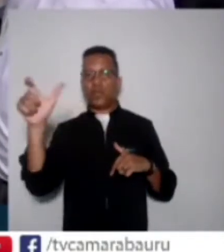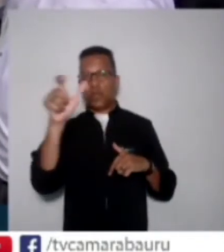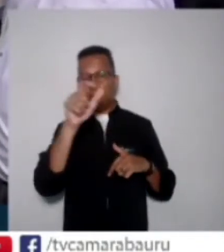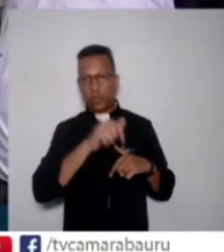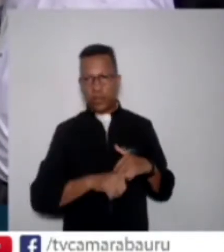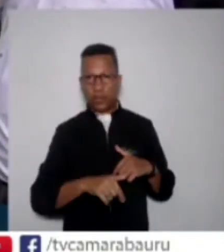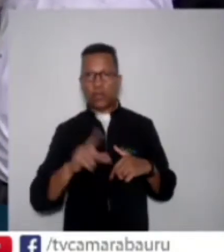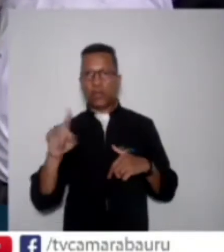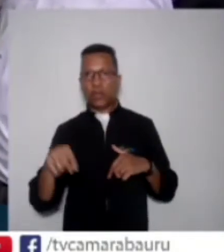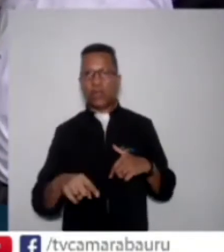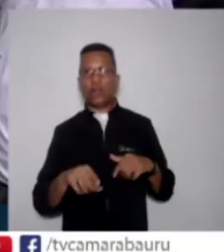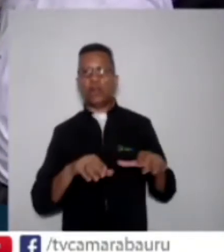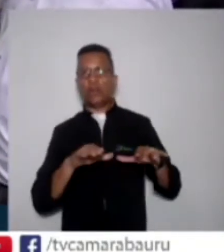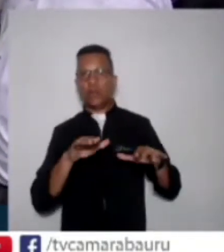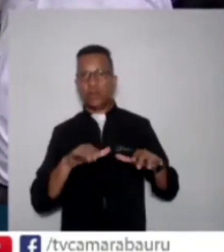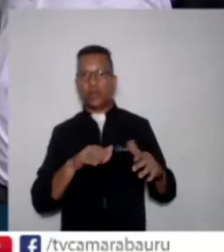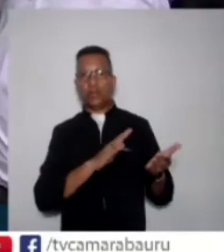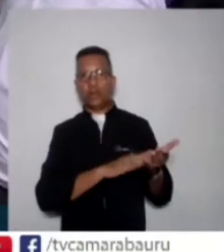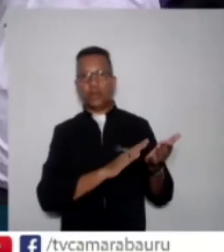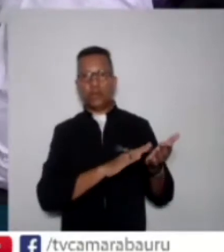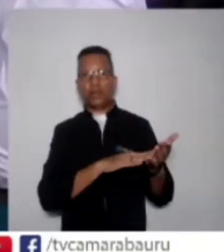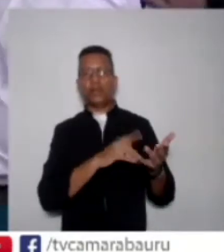para você, viu, meu irmão? Você merece, viu?